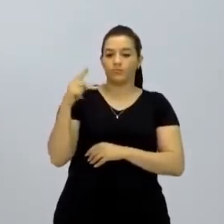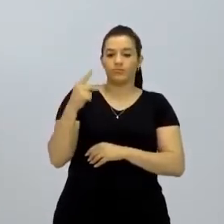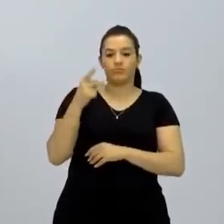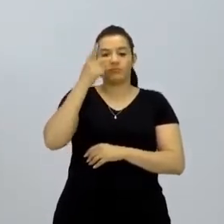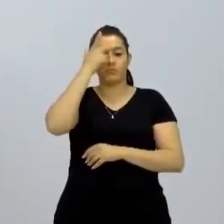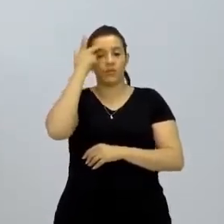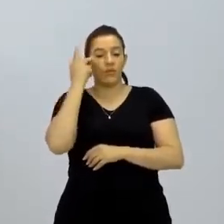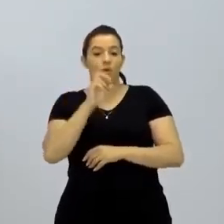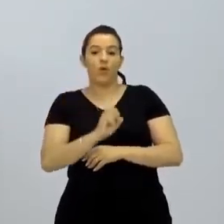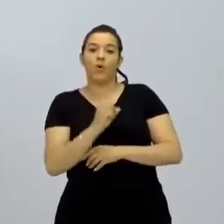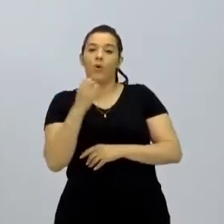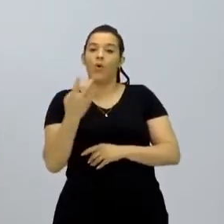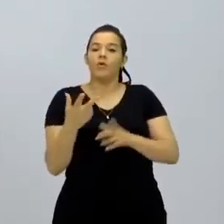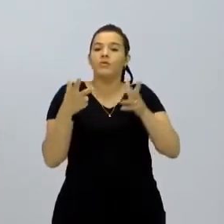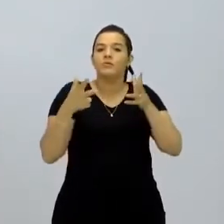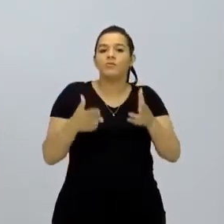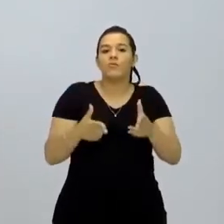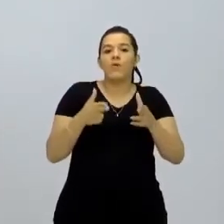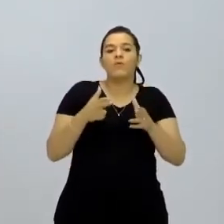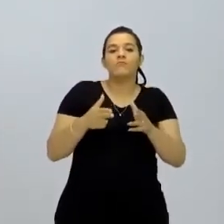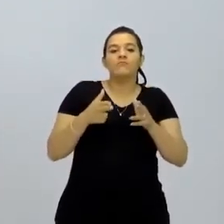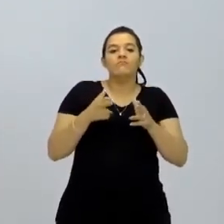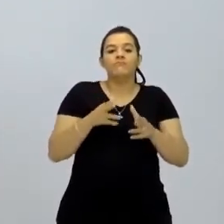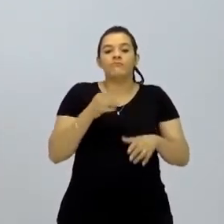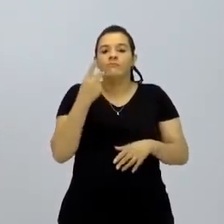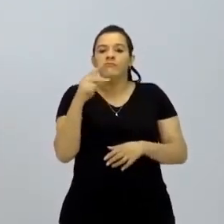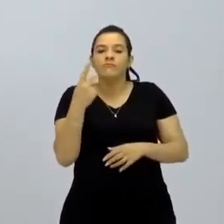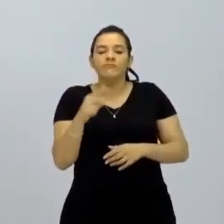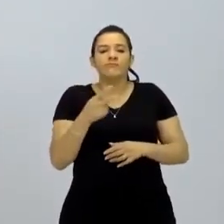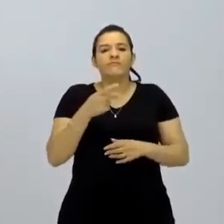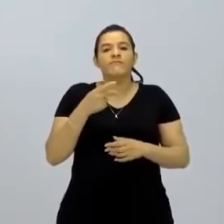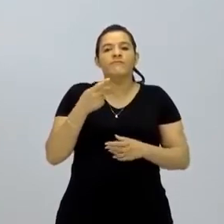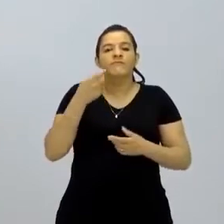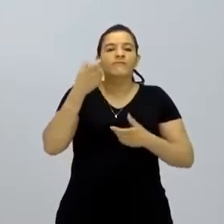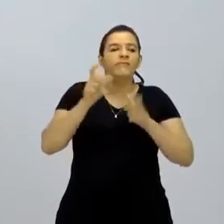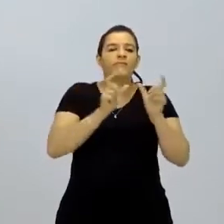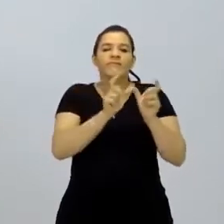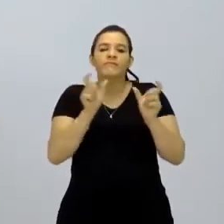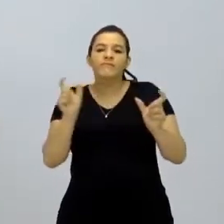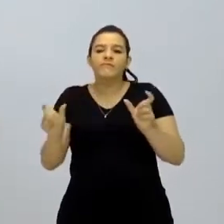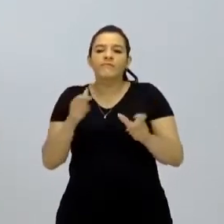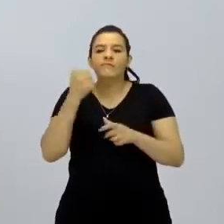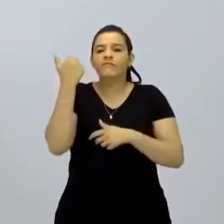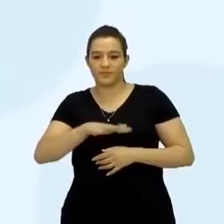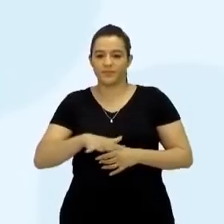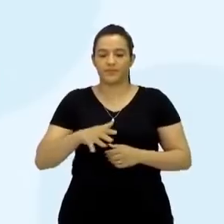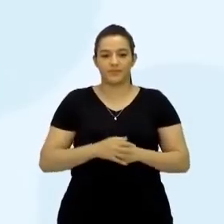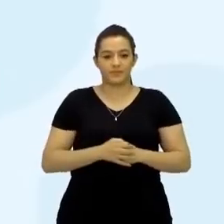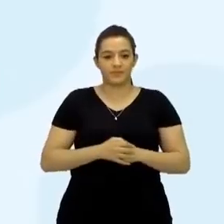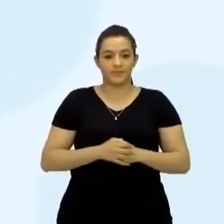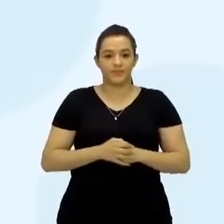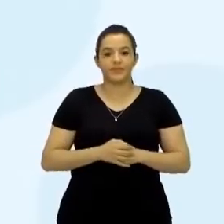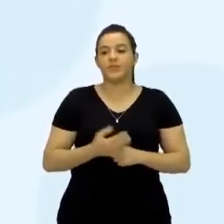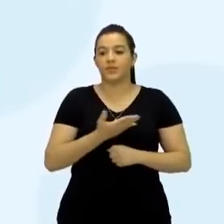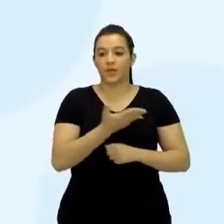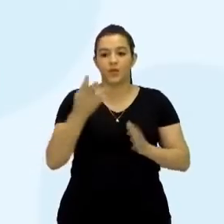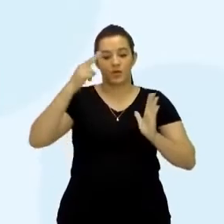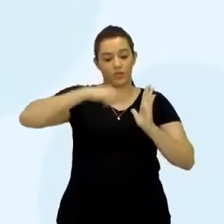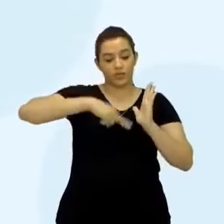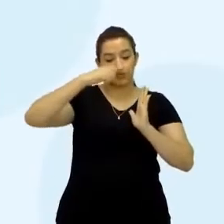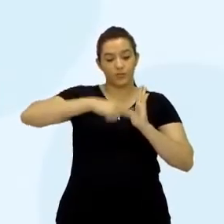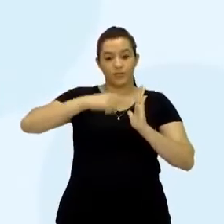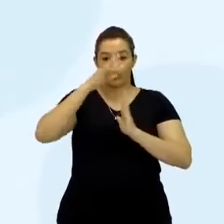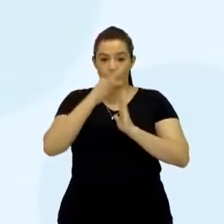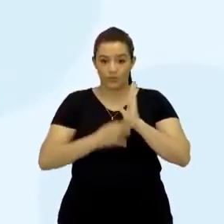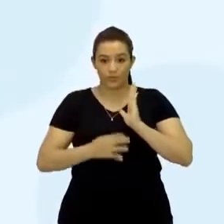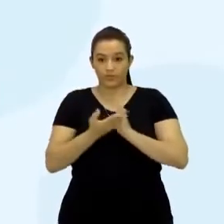ou você fez como se fosse um filtro, falou, com as suas palavras, a fala daquela pessoa, tá? Agora sim, a leitura do texto, já que